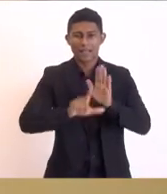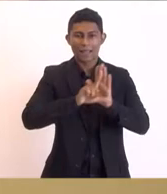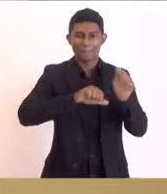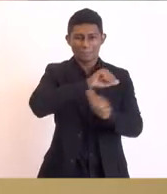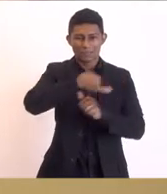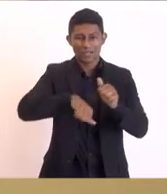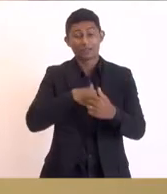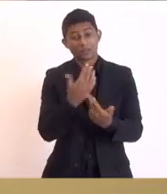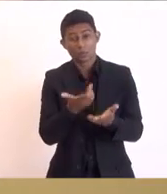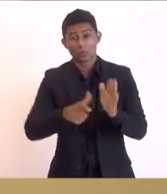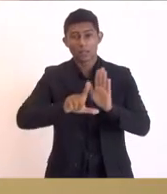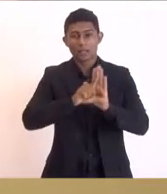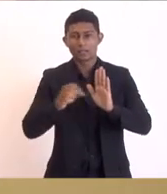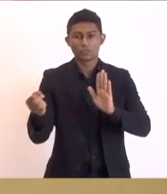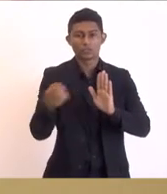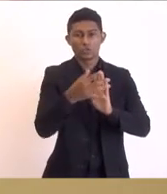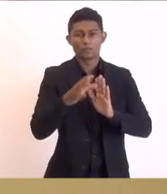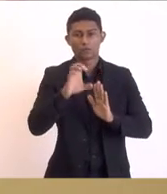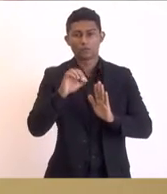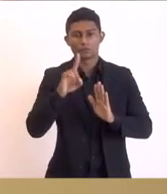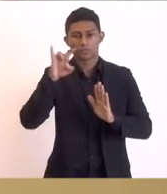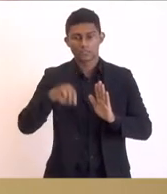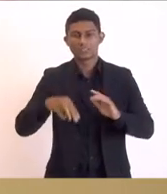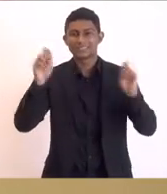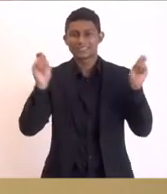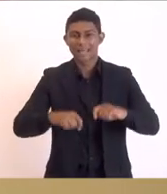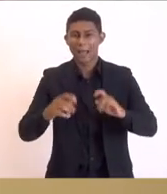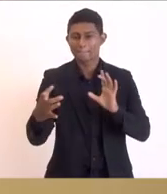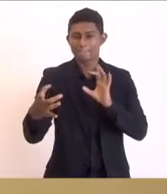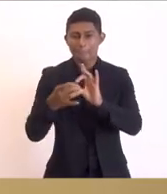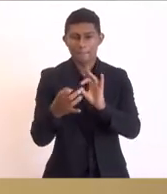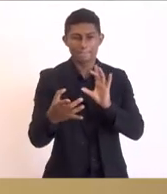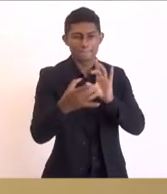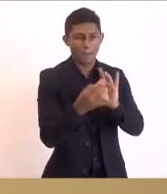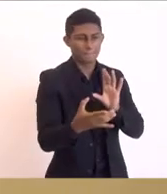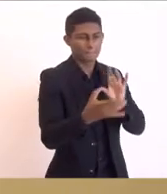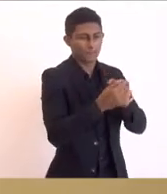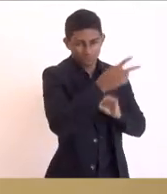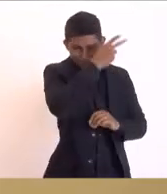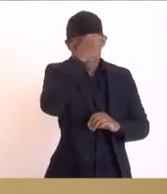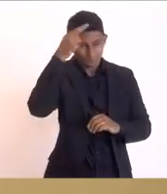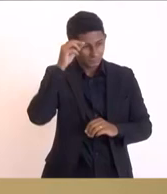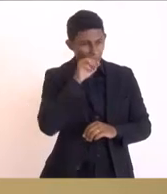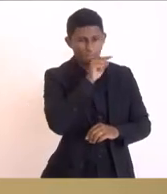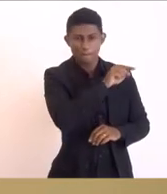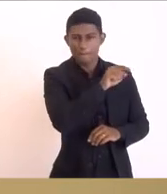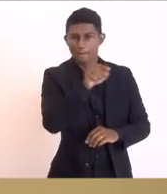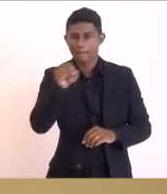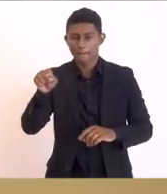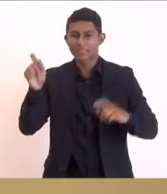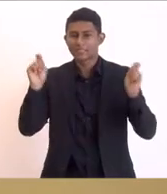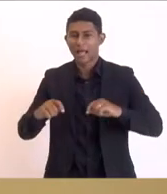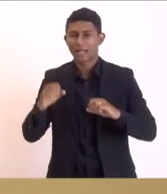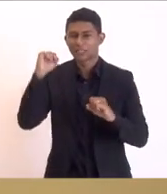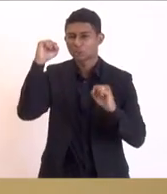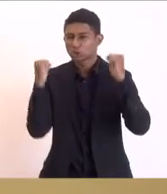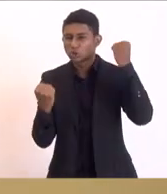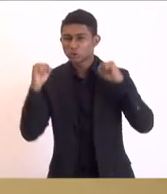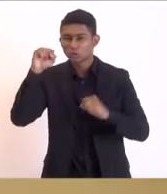legislação a Codim poderá fazer parceria com as prefeituras para criação e implantação de distritos industriais,